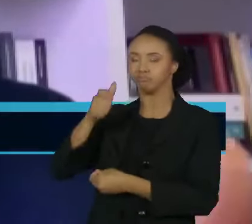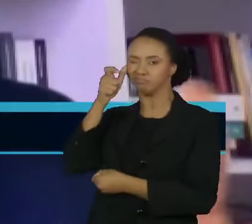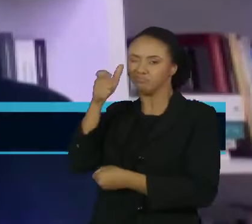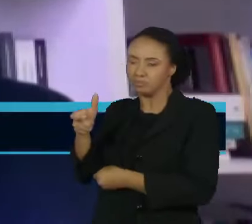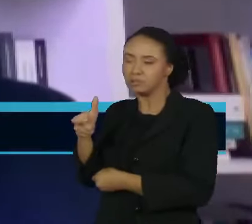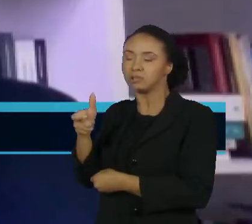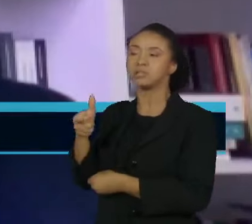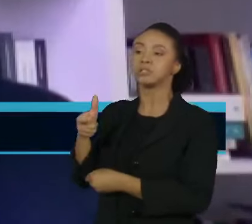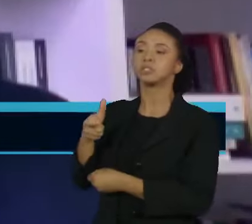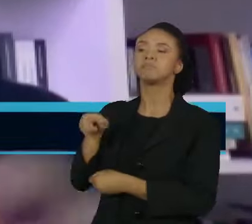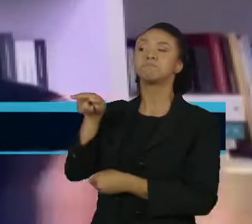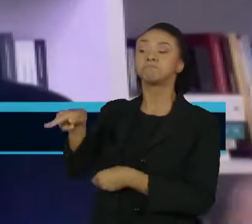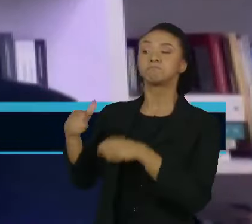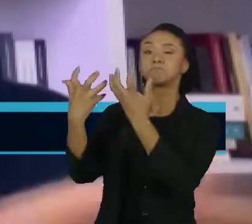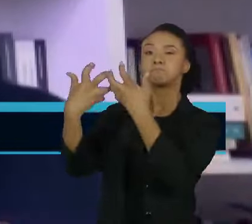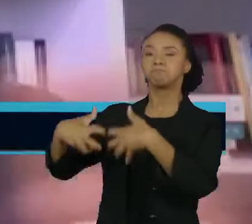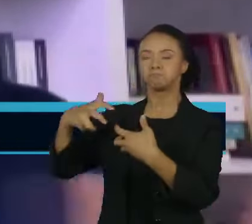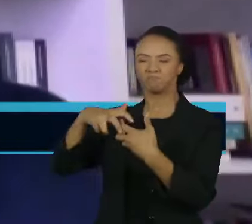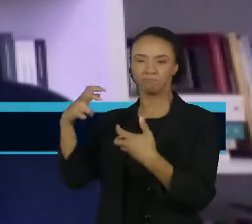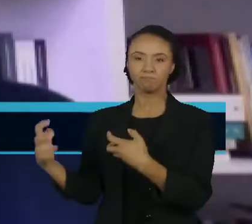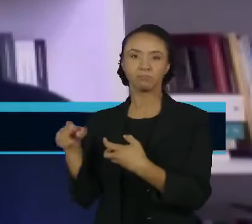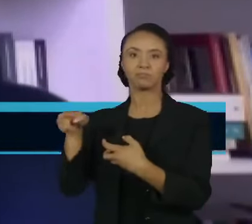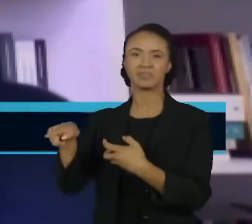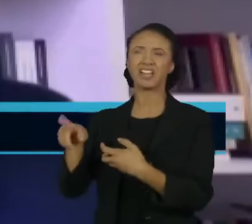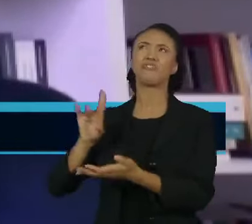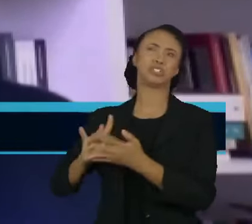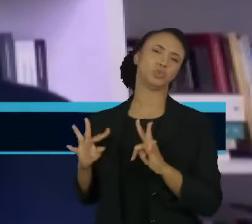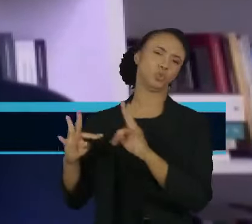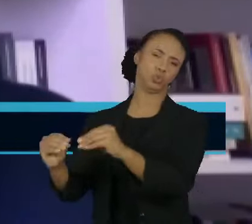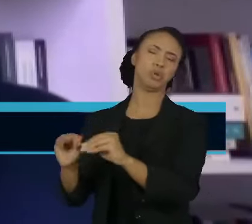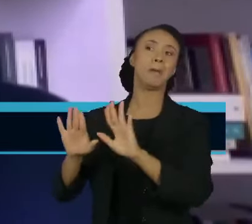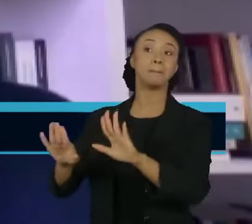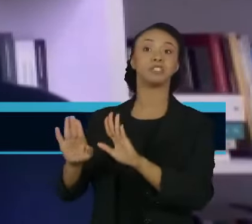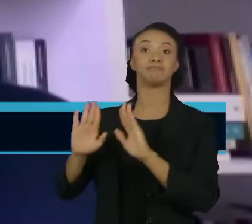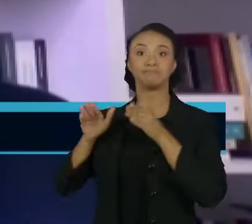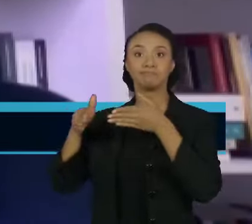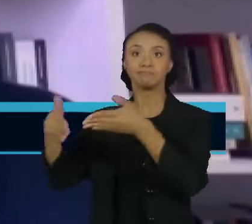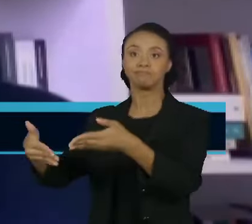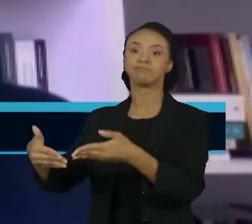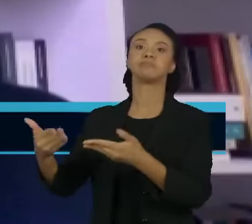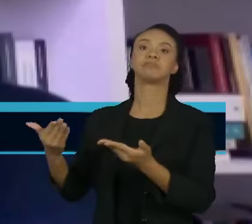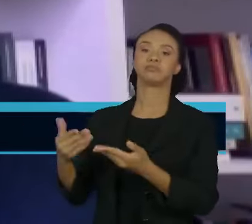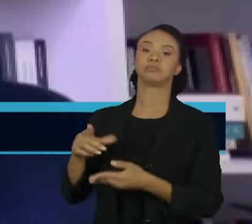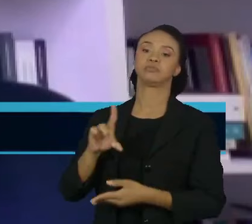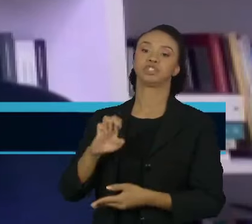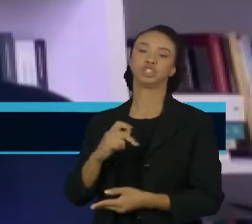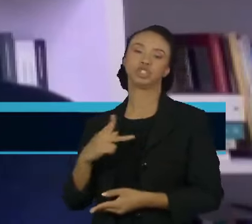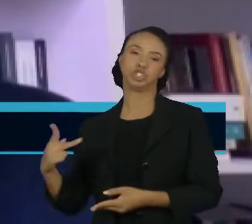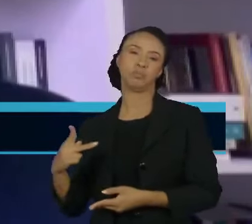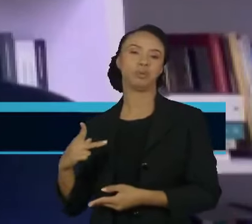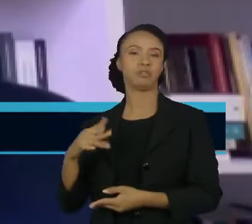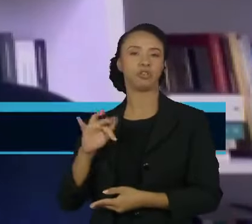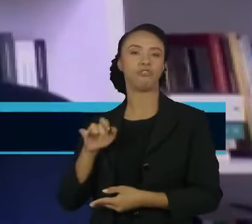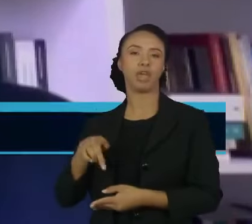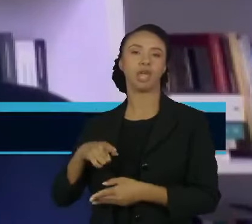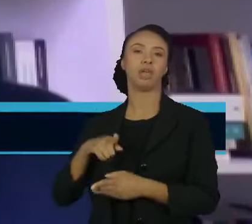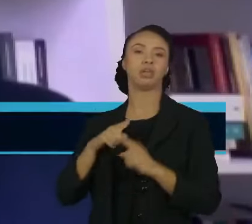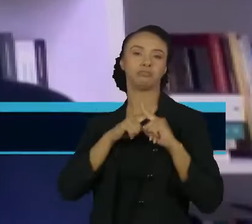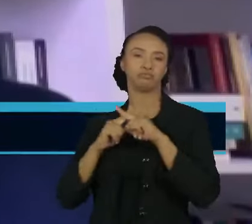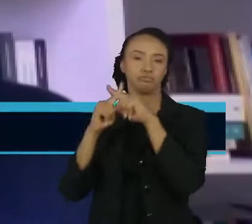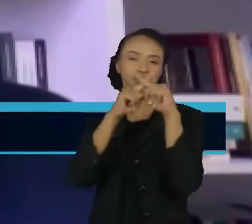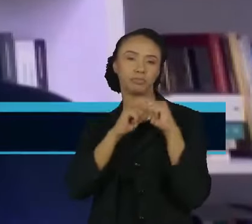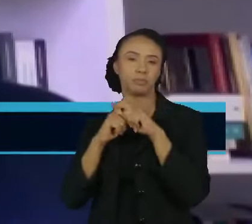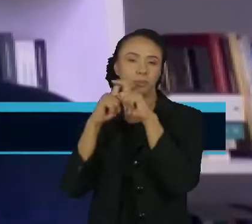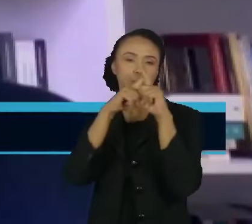inteligência artificial, um nome genérico para tudo, na verdade, né? Mas, principalmente, a utilização do deepfake, sobreposições de imagem,